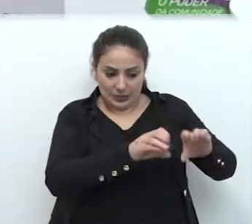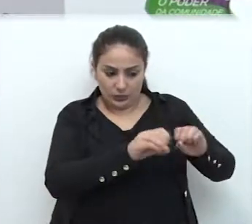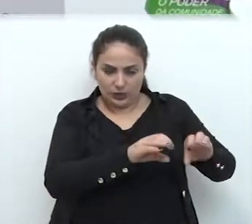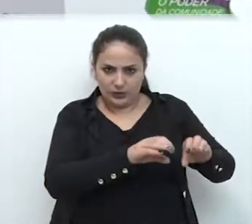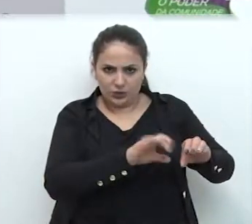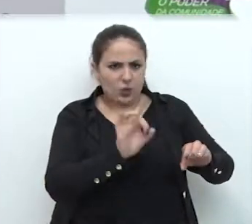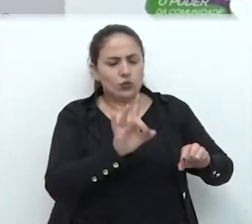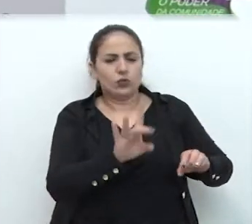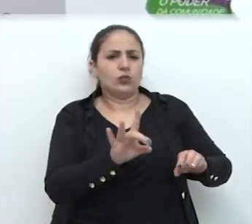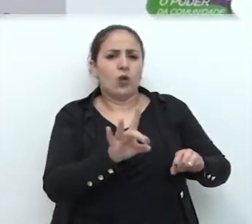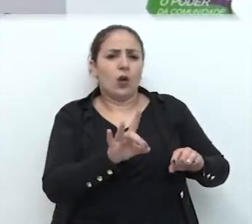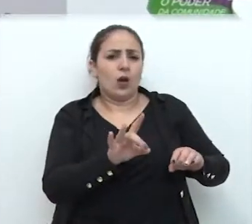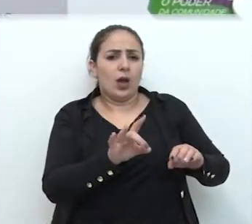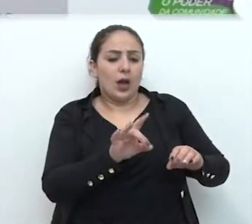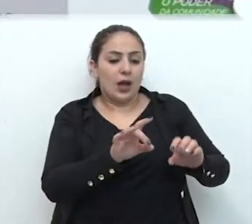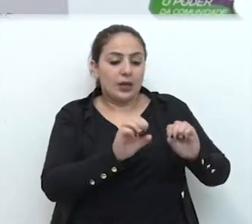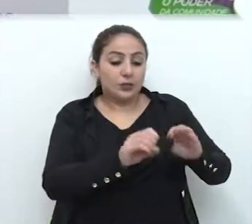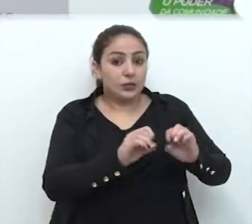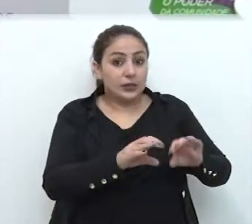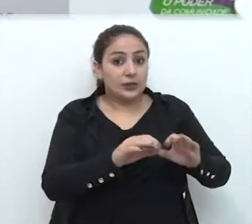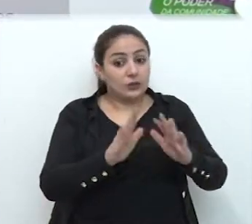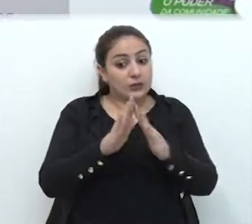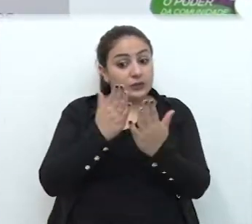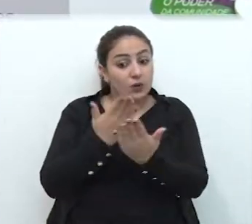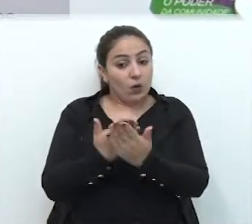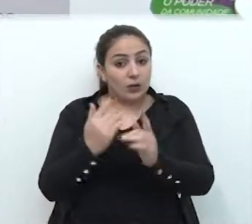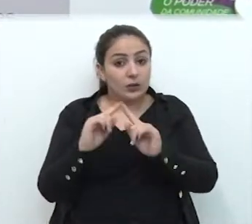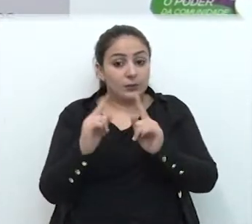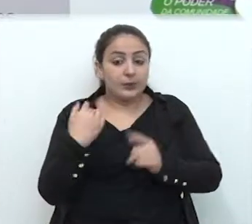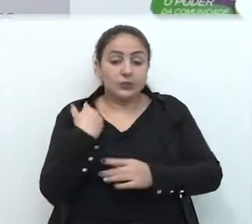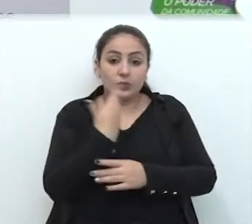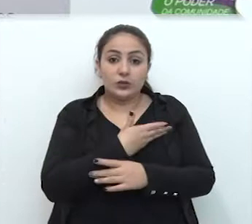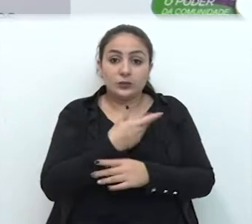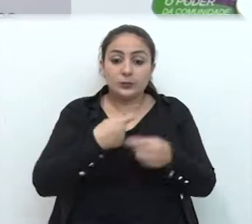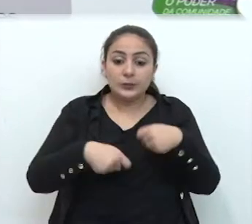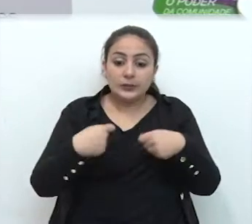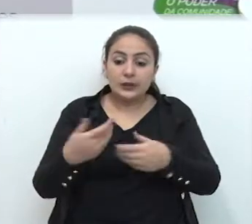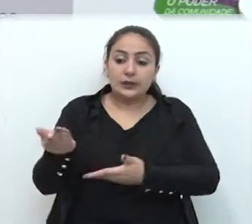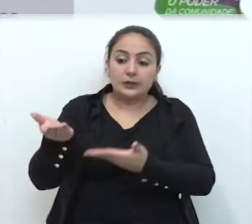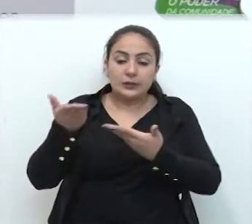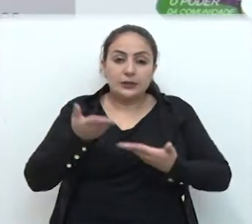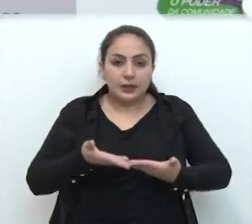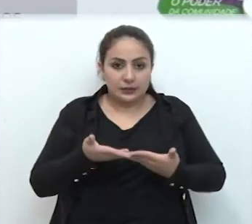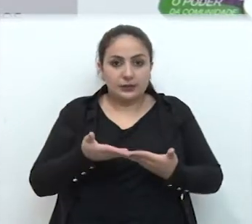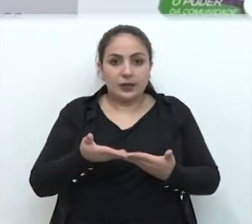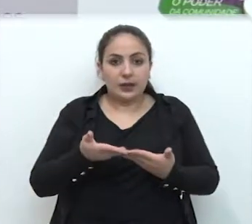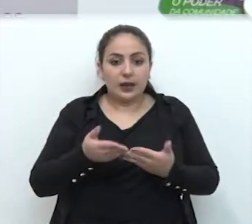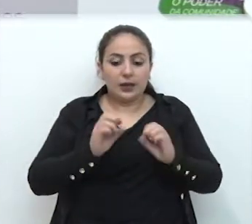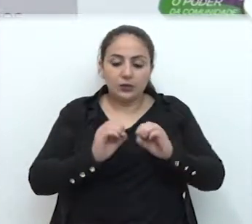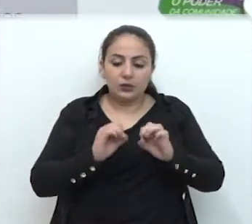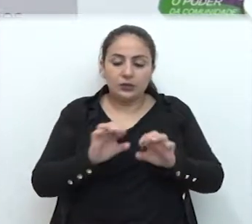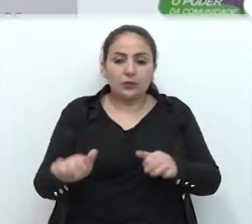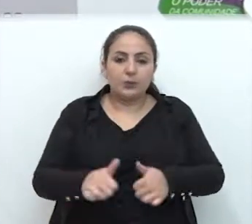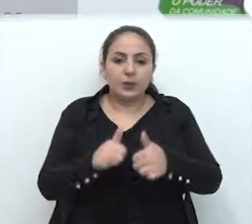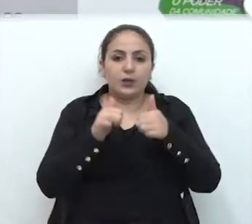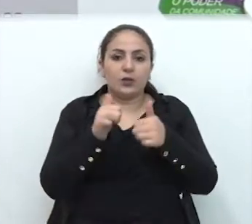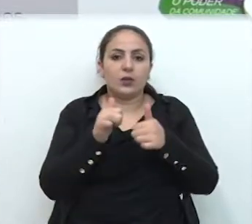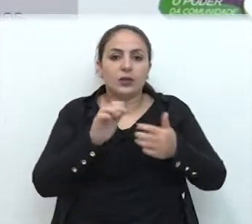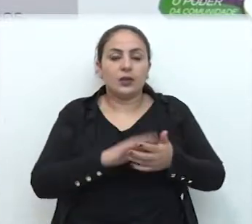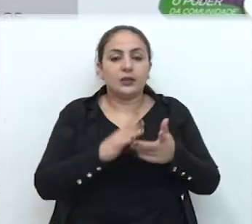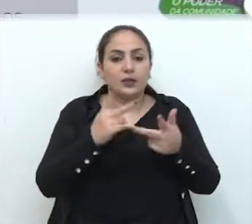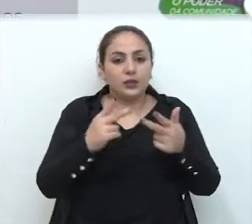educação bancária, a educação escolar. Nós precisamos trazer essa educação para melhorias das